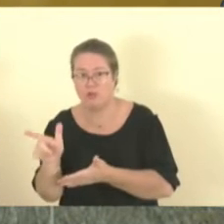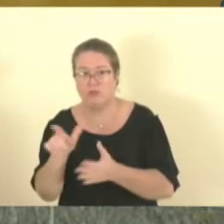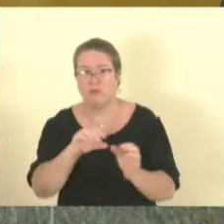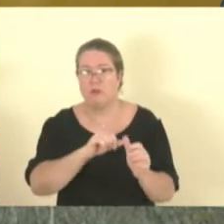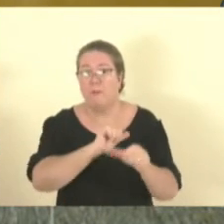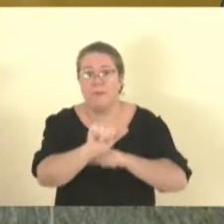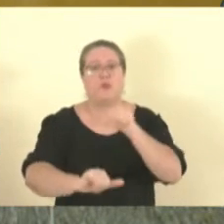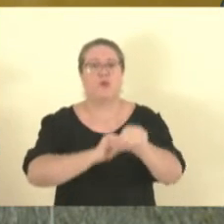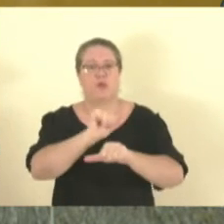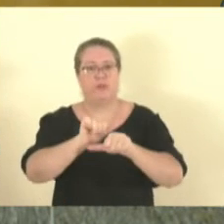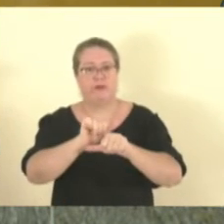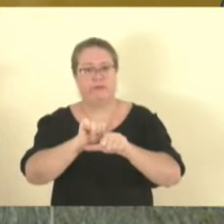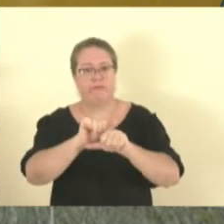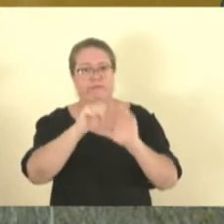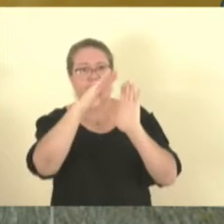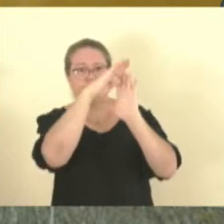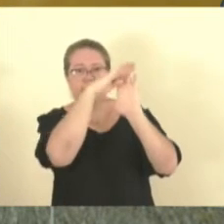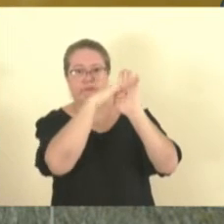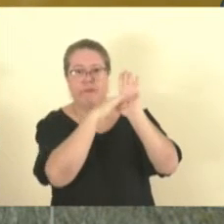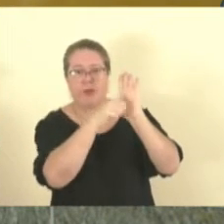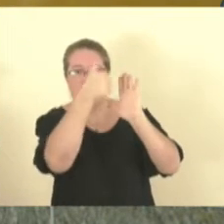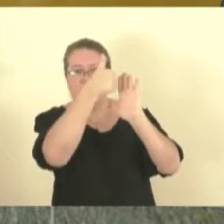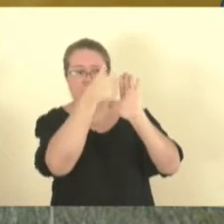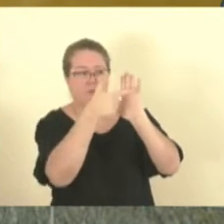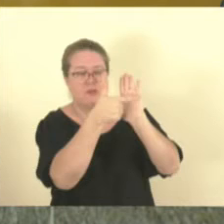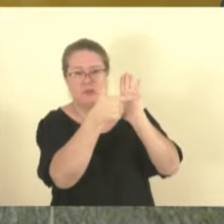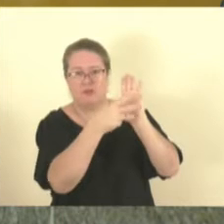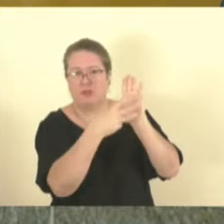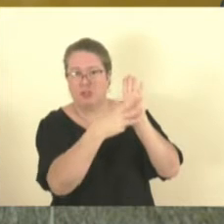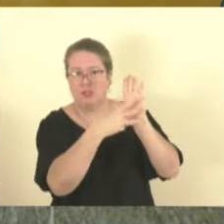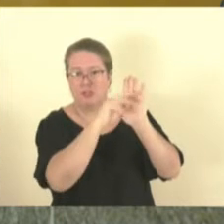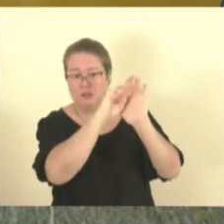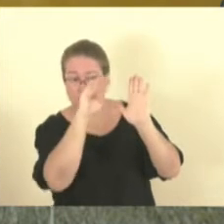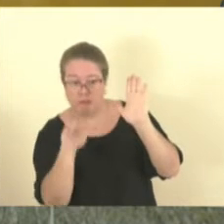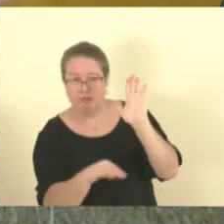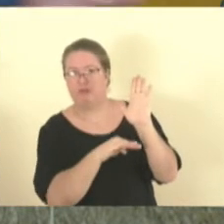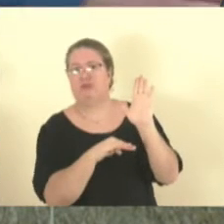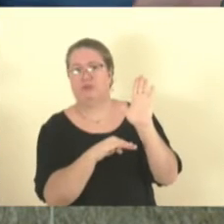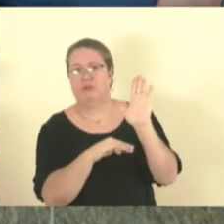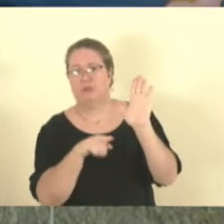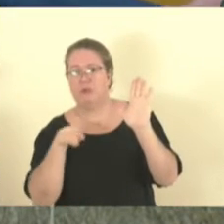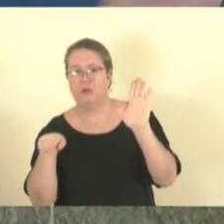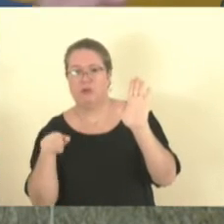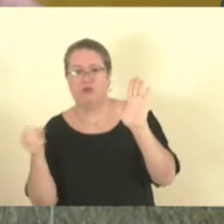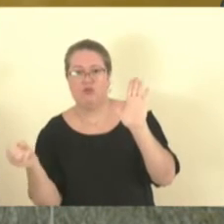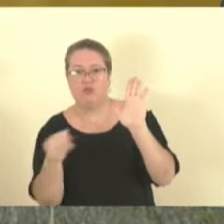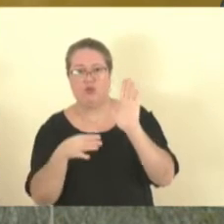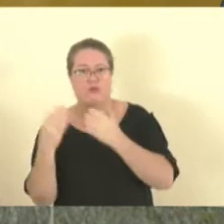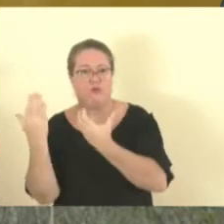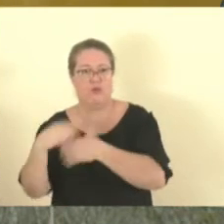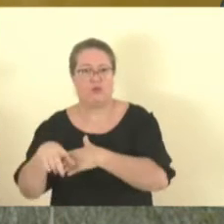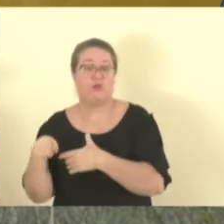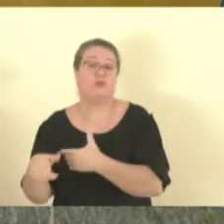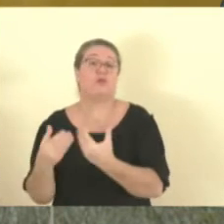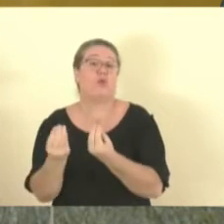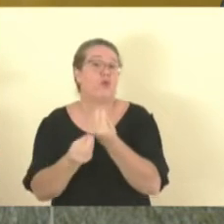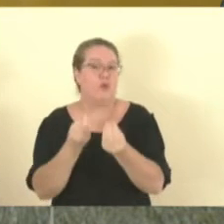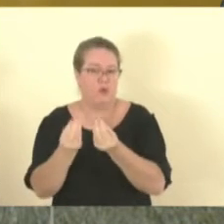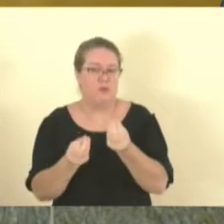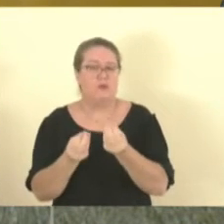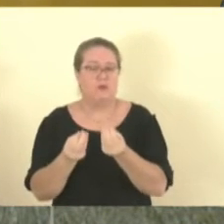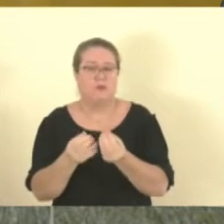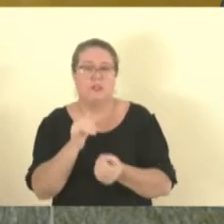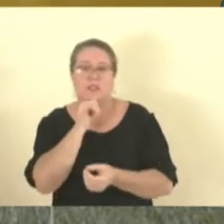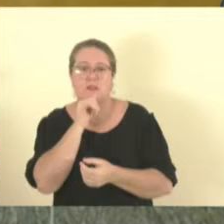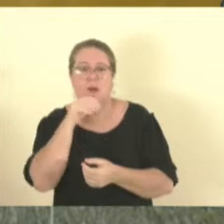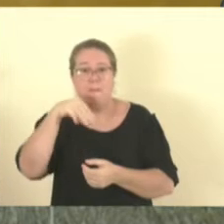tabela de subsídios é muito importante e faz justiça a esses policiais. Você vê o caso específico do Marco Aurélio, se não houver um